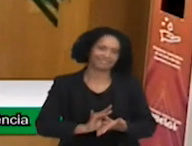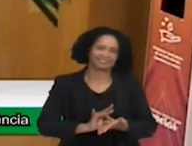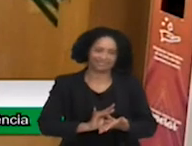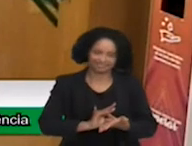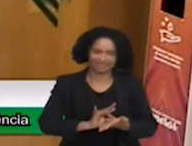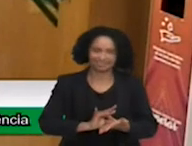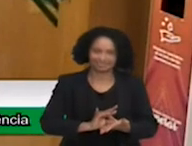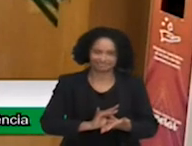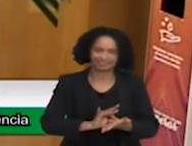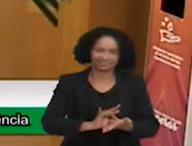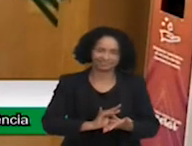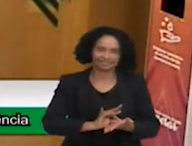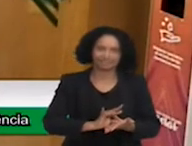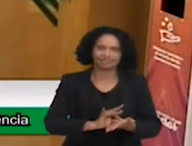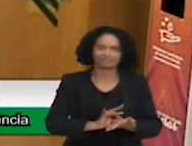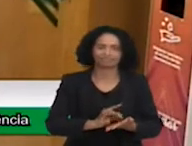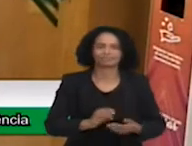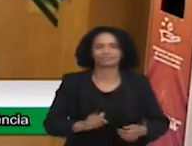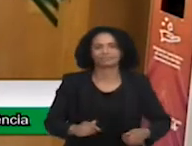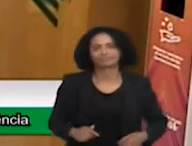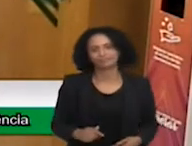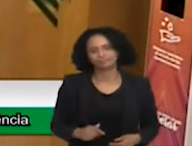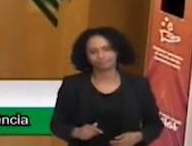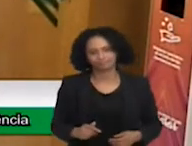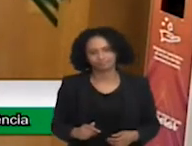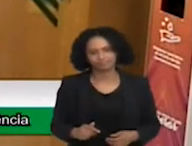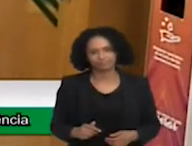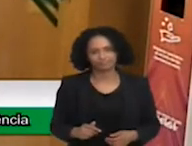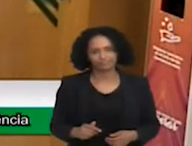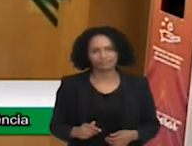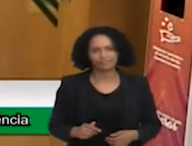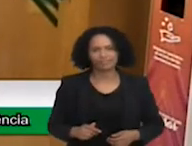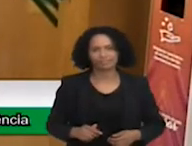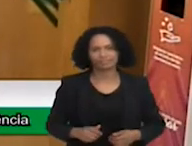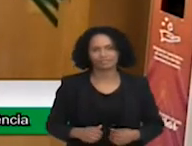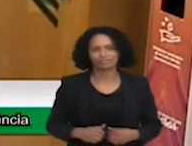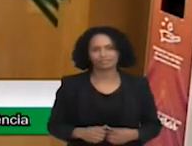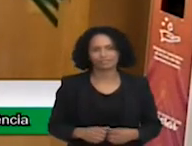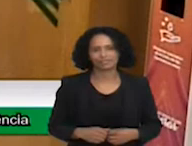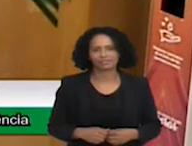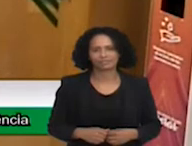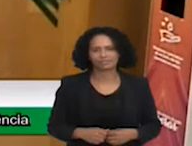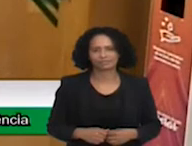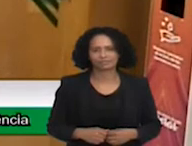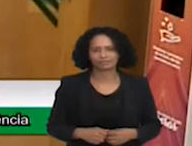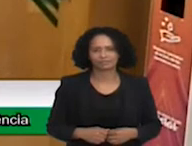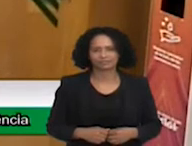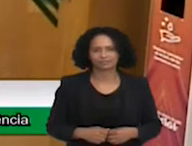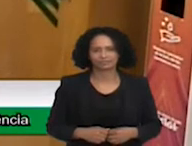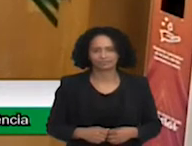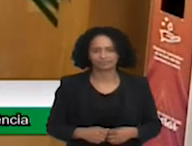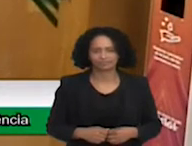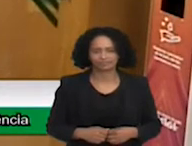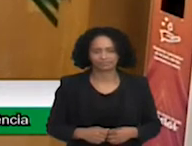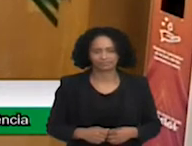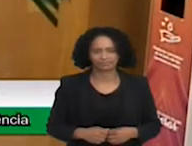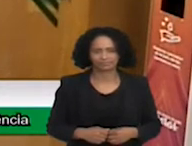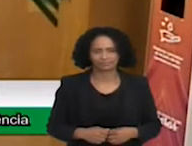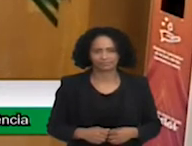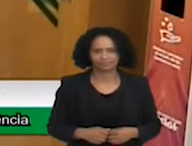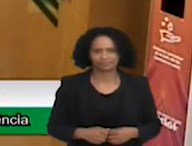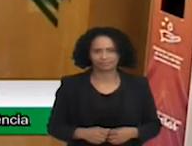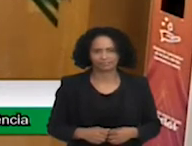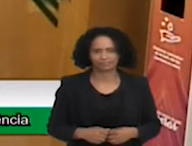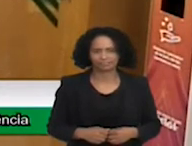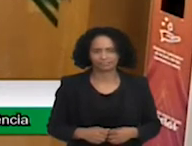por você, você luta por todos. Isso é o mais importante que nós devemos ter como exemplo hoje. Muito